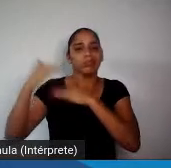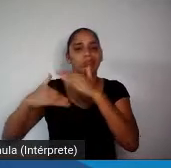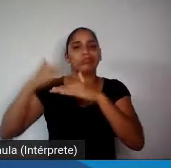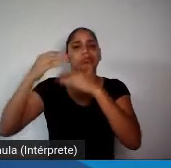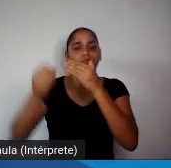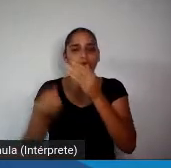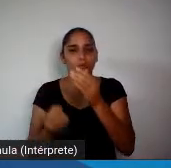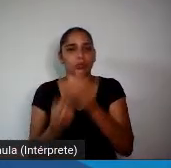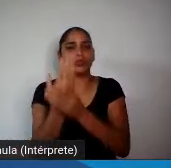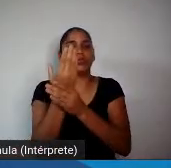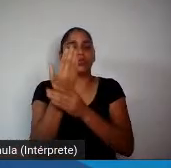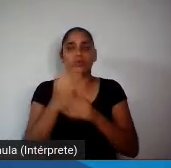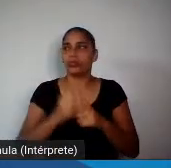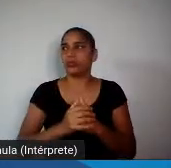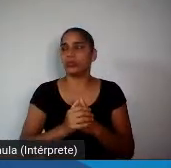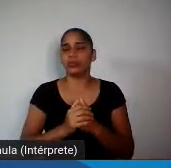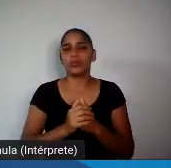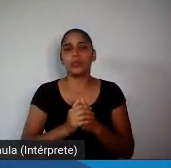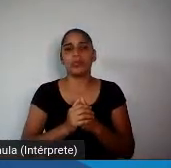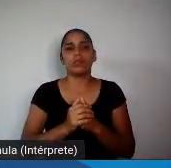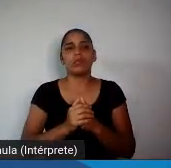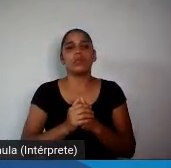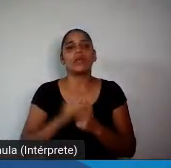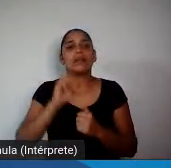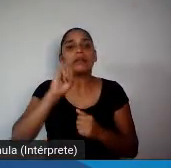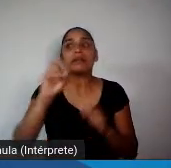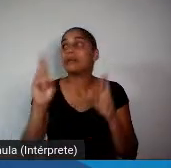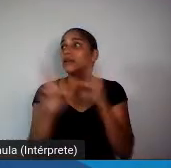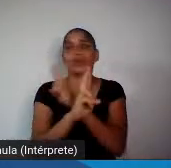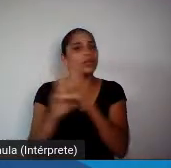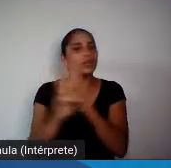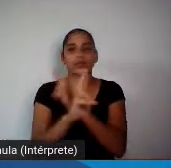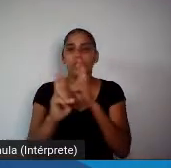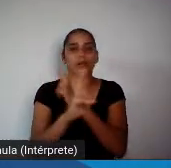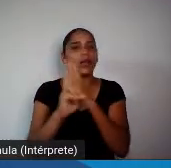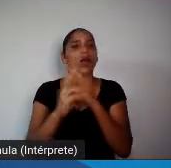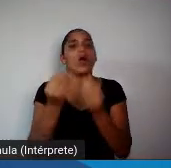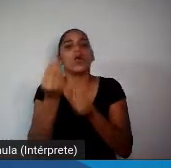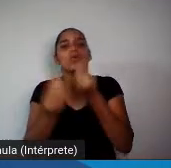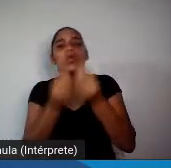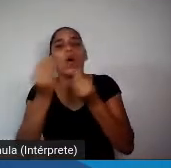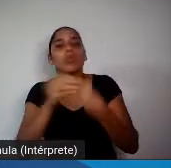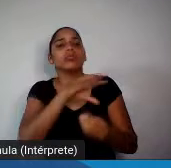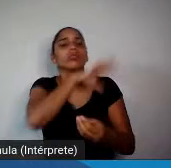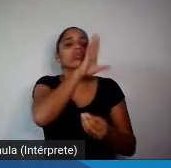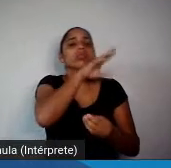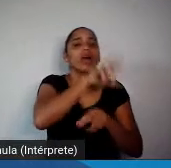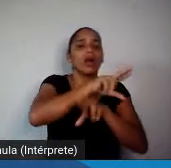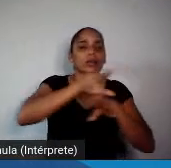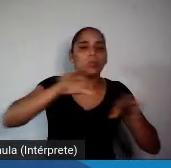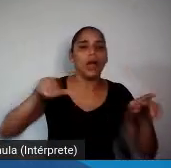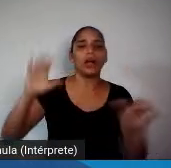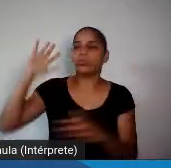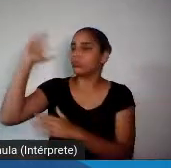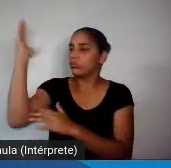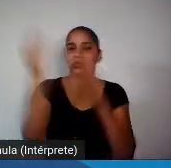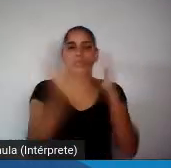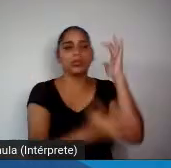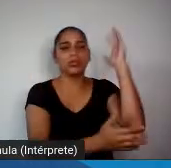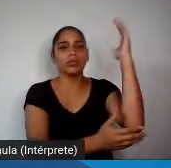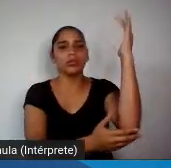se relacionar com os animais, com a natureza e